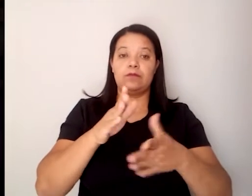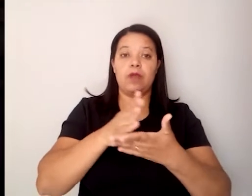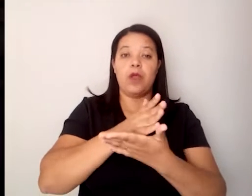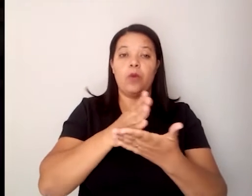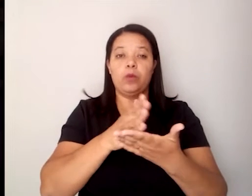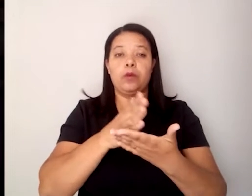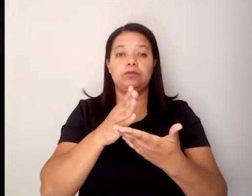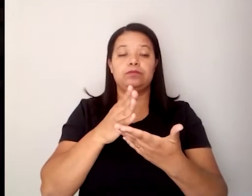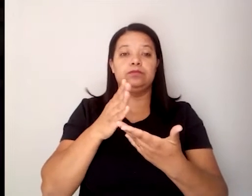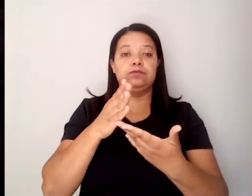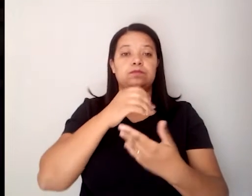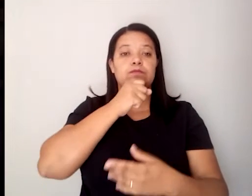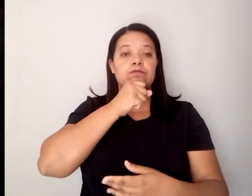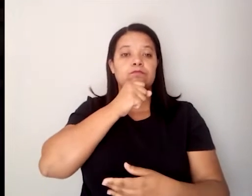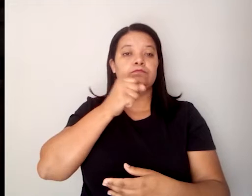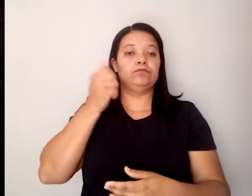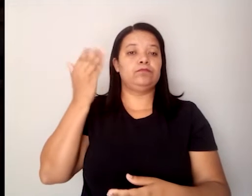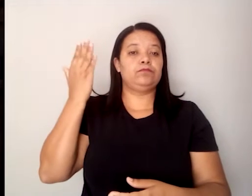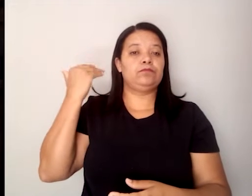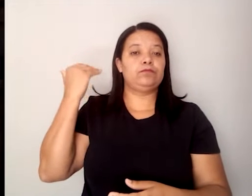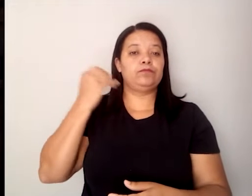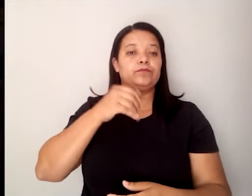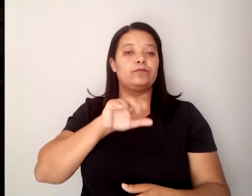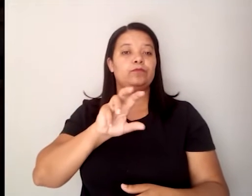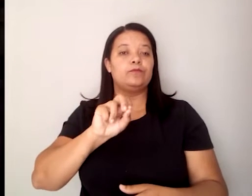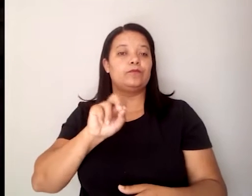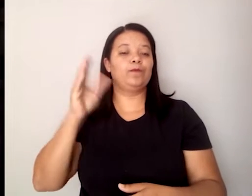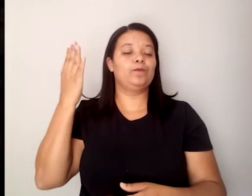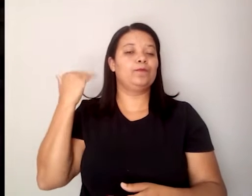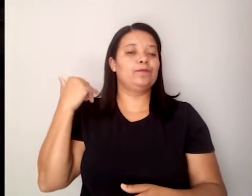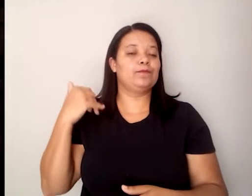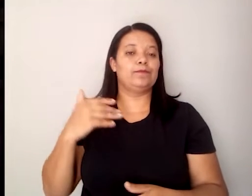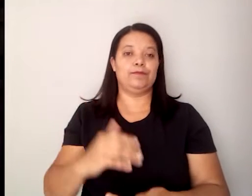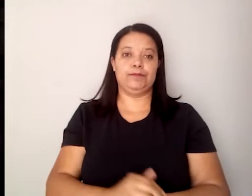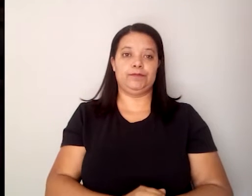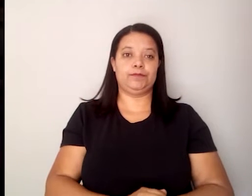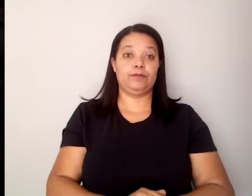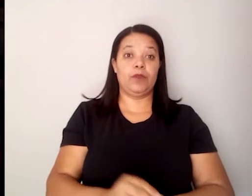seus avós falarem, e essa memória, ela é